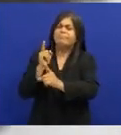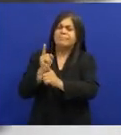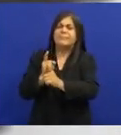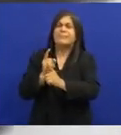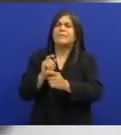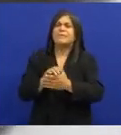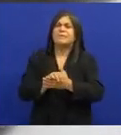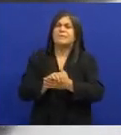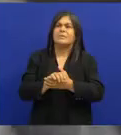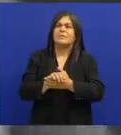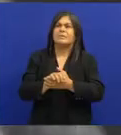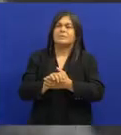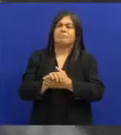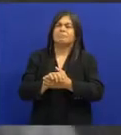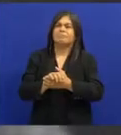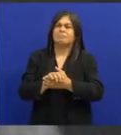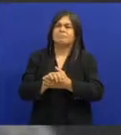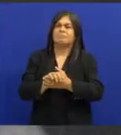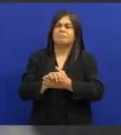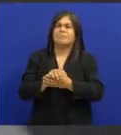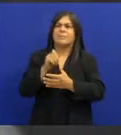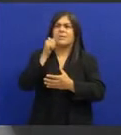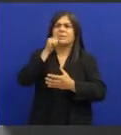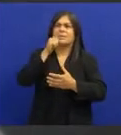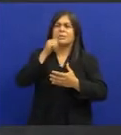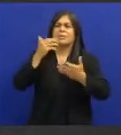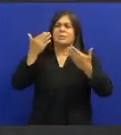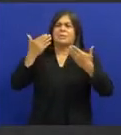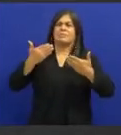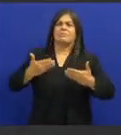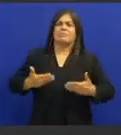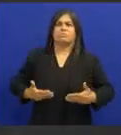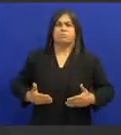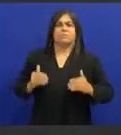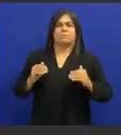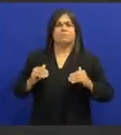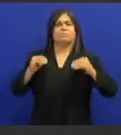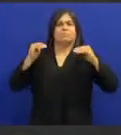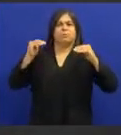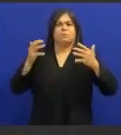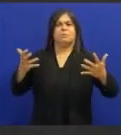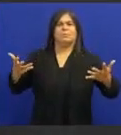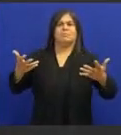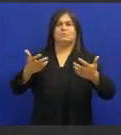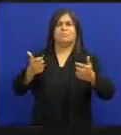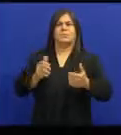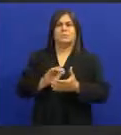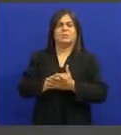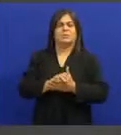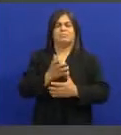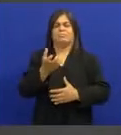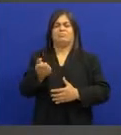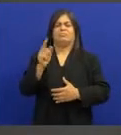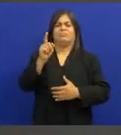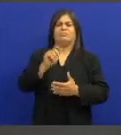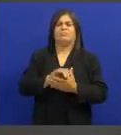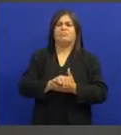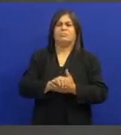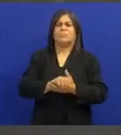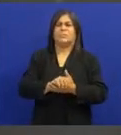Do jeito que ela era Uma mulher Um pouco Além do seu tempo Inclusive Não admitia Esse tipo de coisa